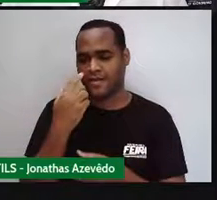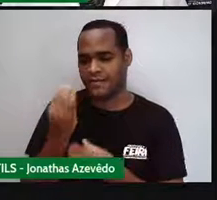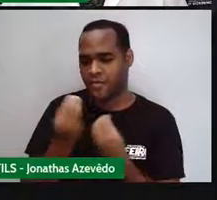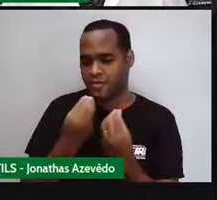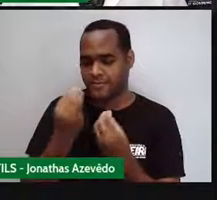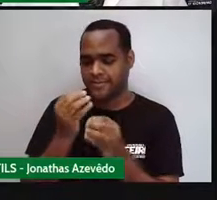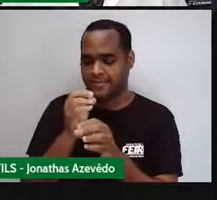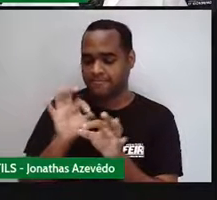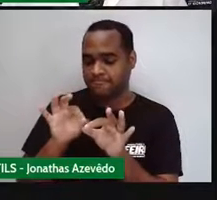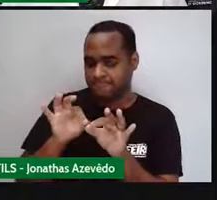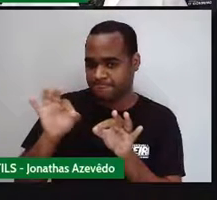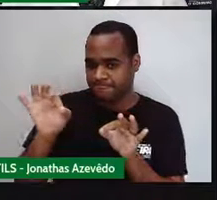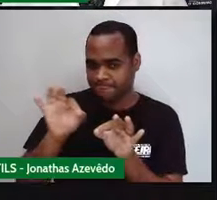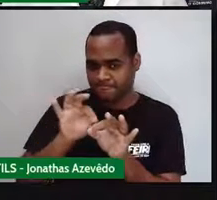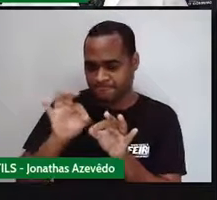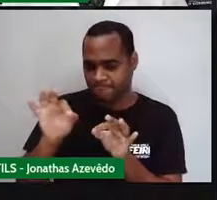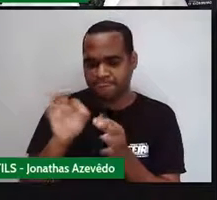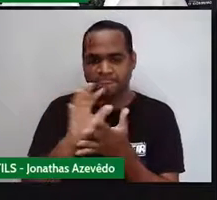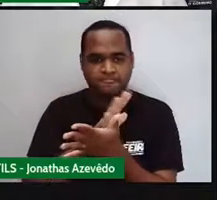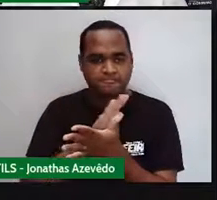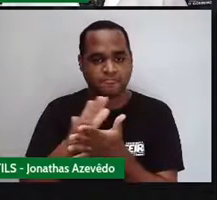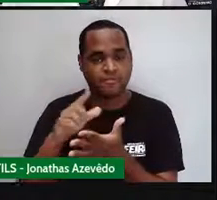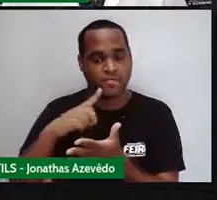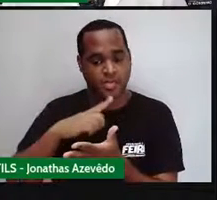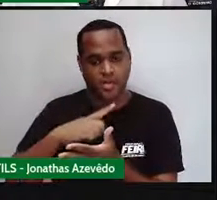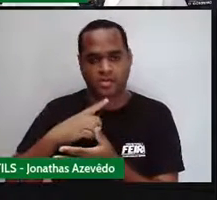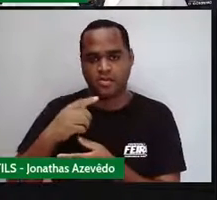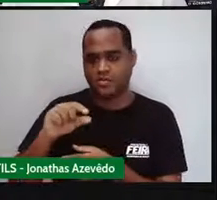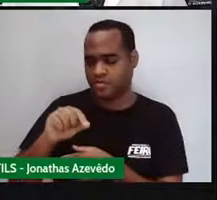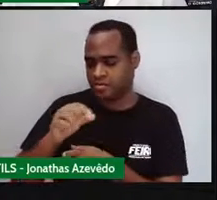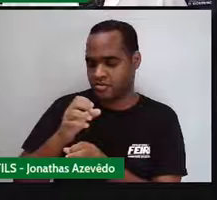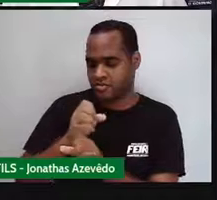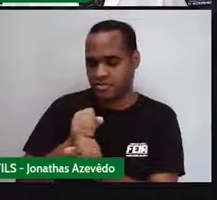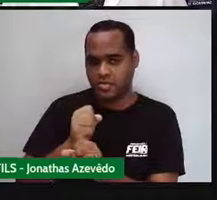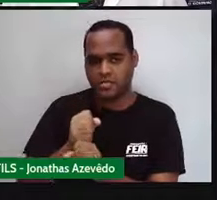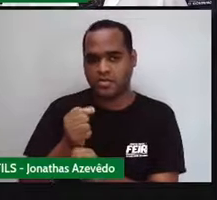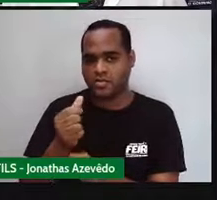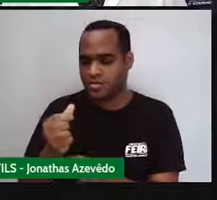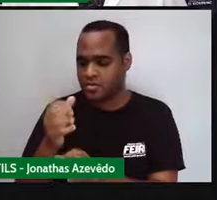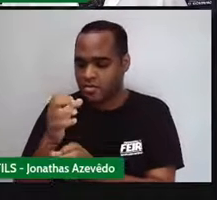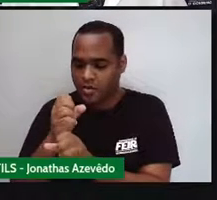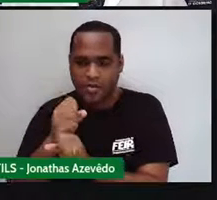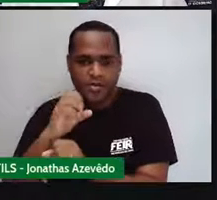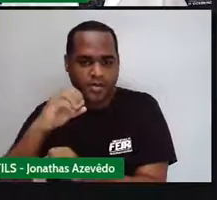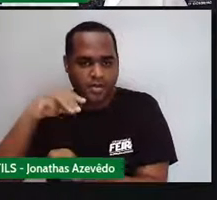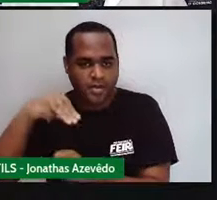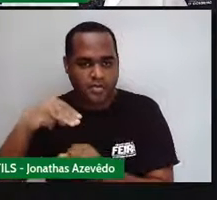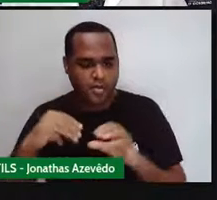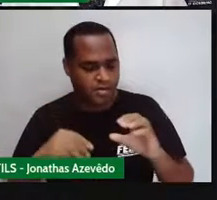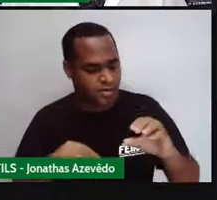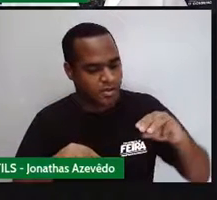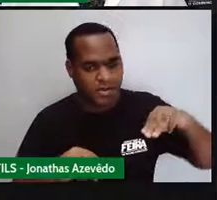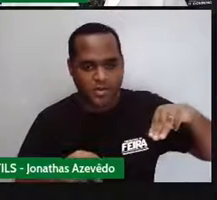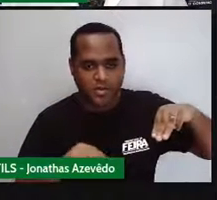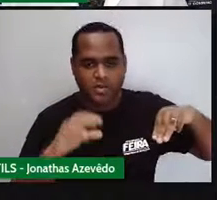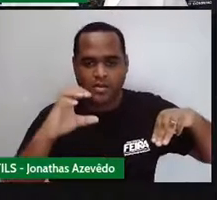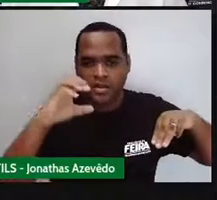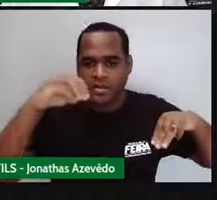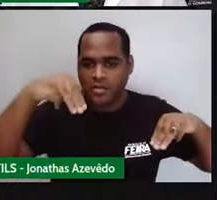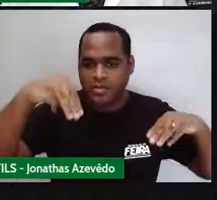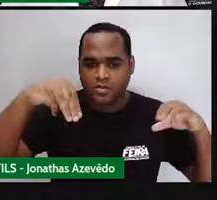medir esse lado, vai ter a mesma medida desse, vai ter a mesma medida desse